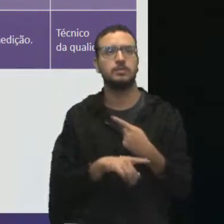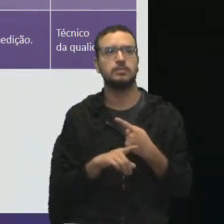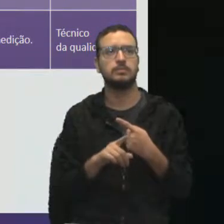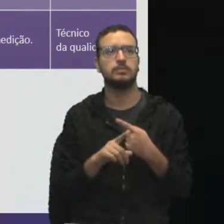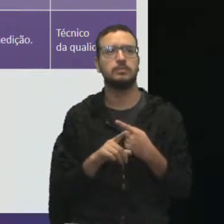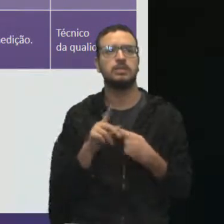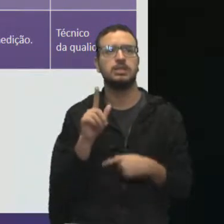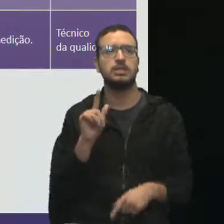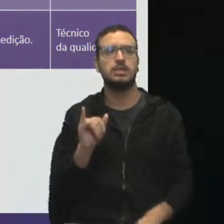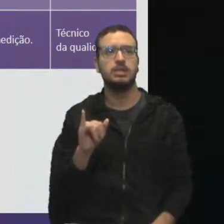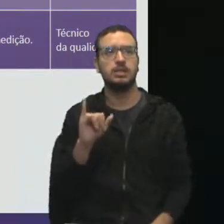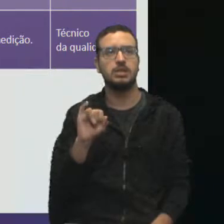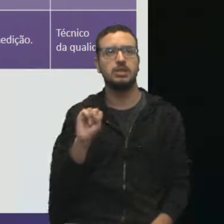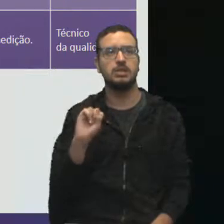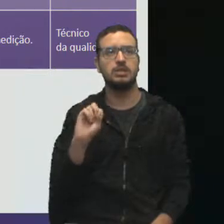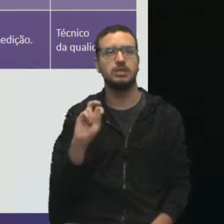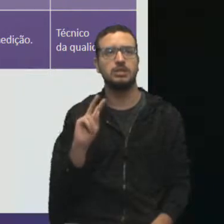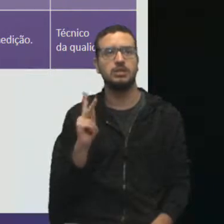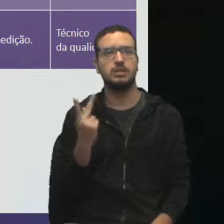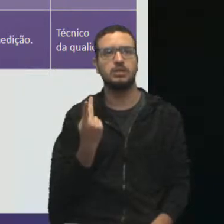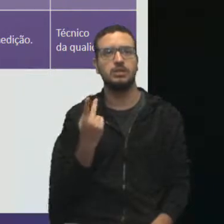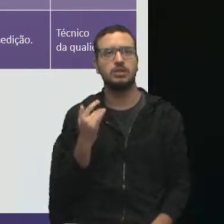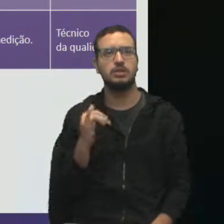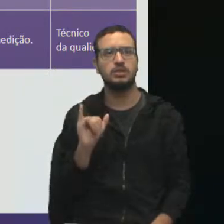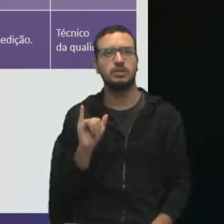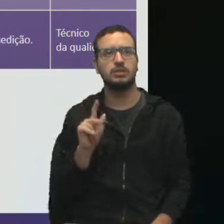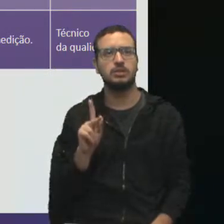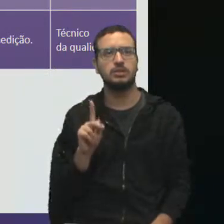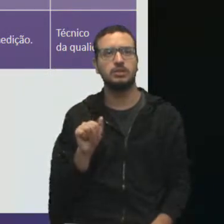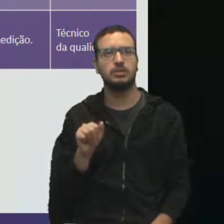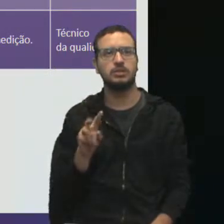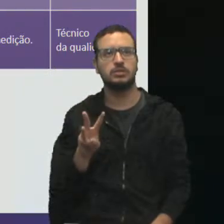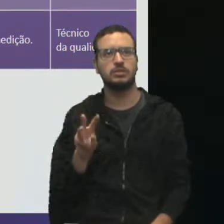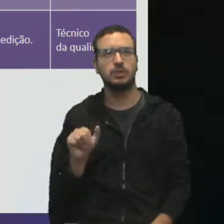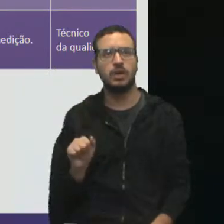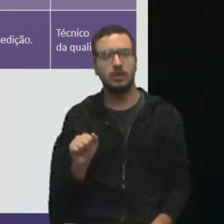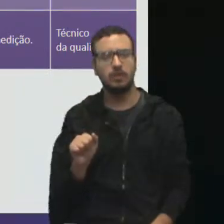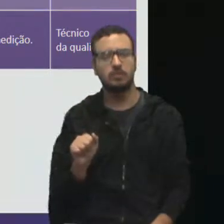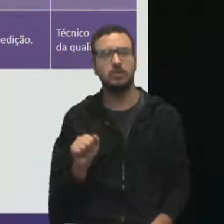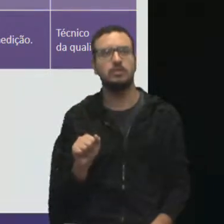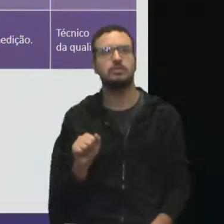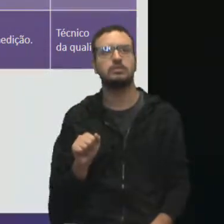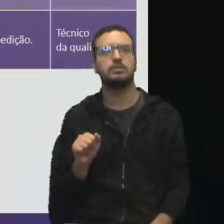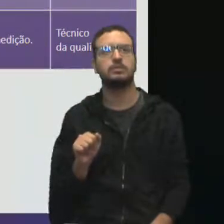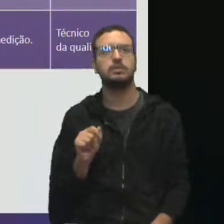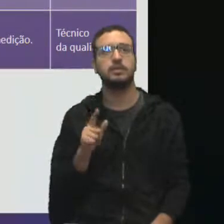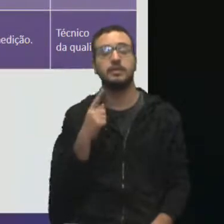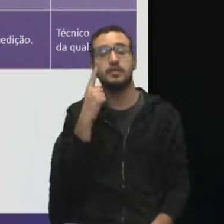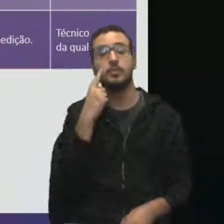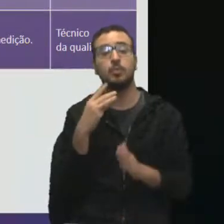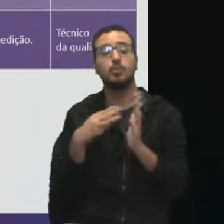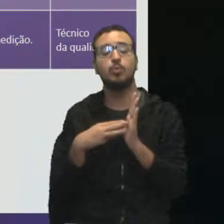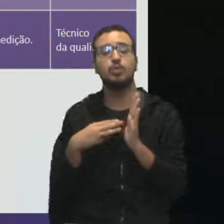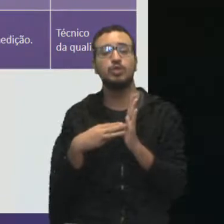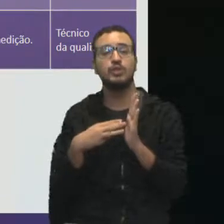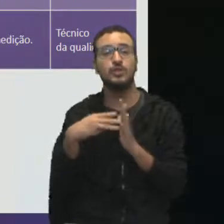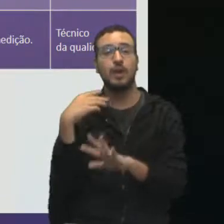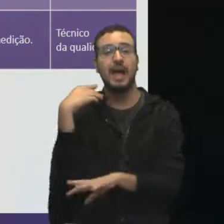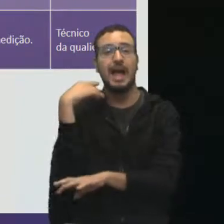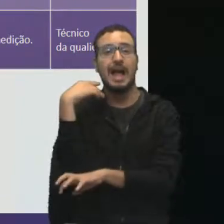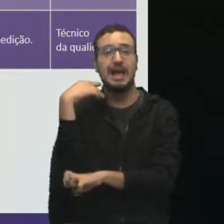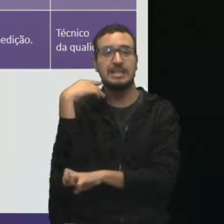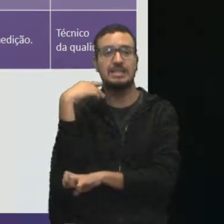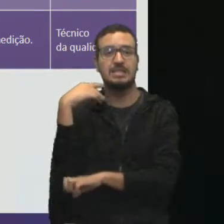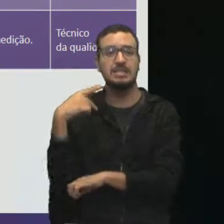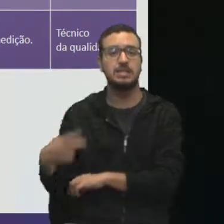Ishikawa, que serve para identificar causas, raízes de um problema. E a gente vai utilizar ela sempre que